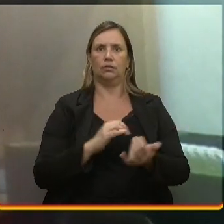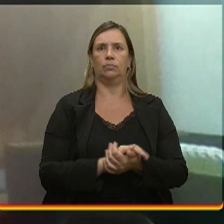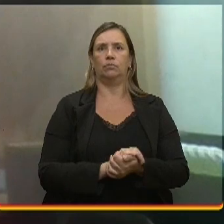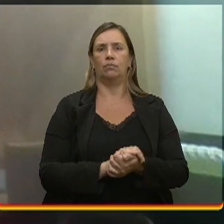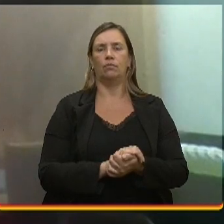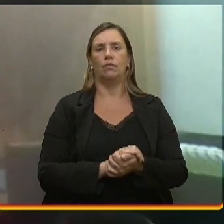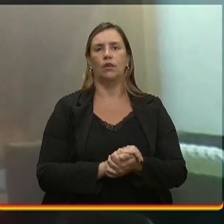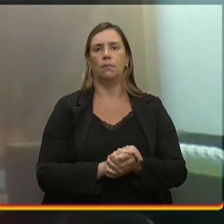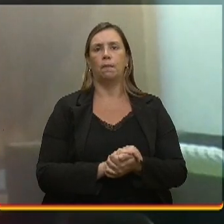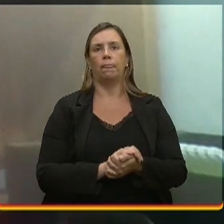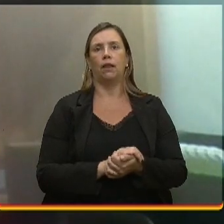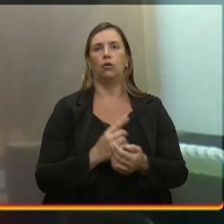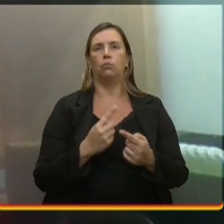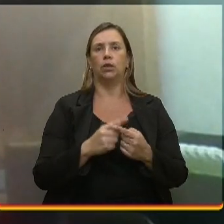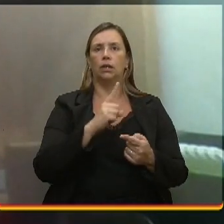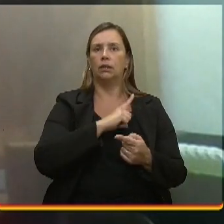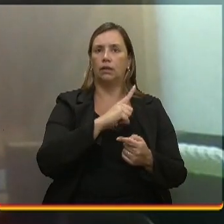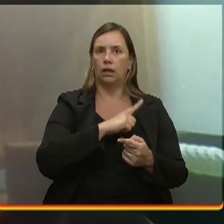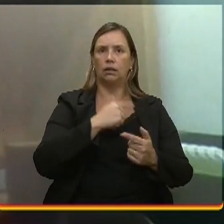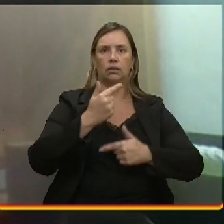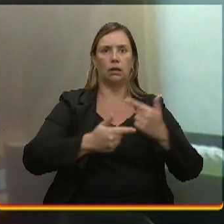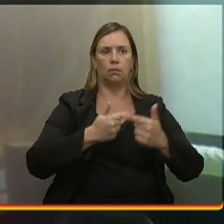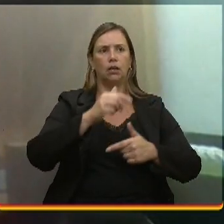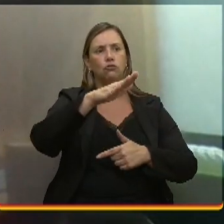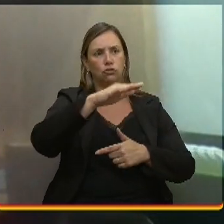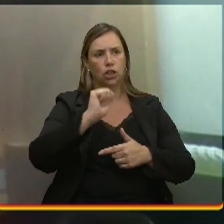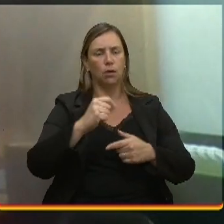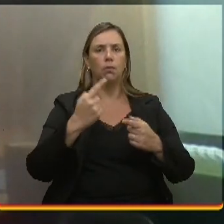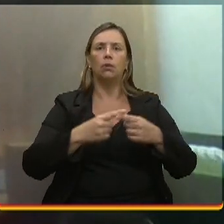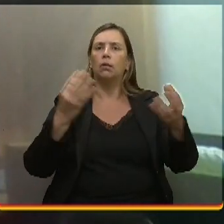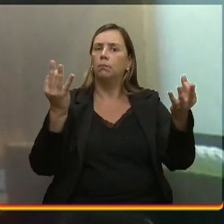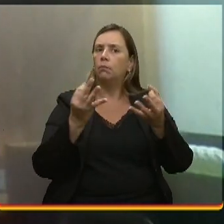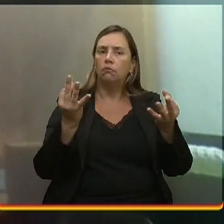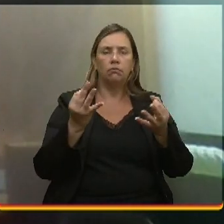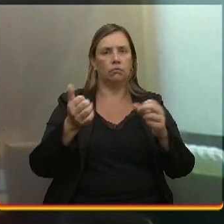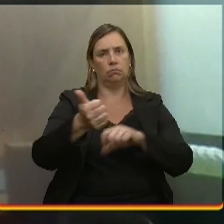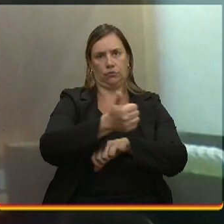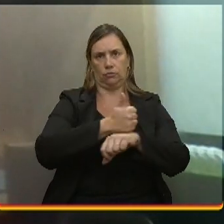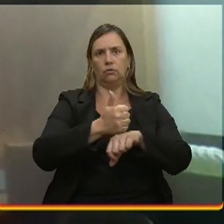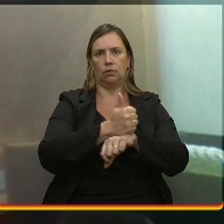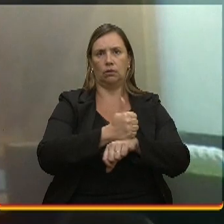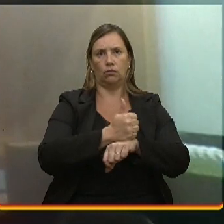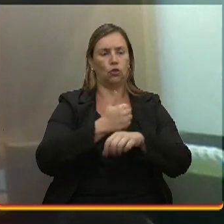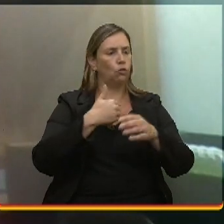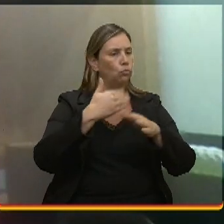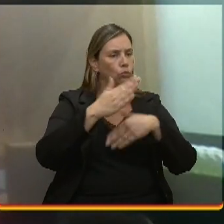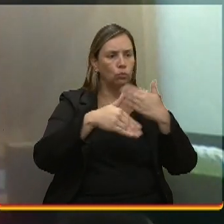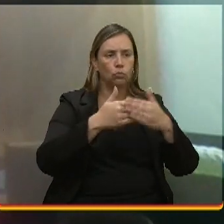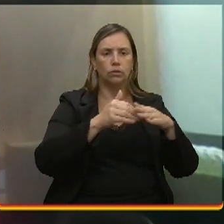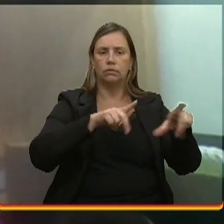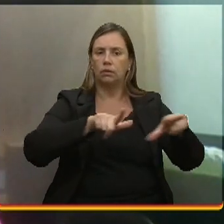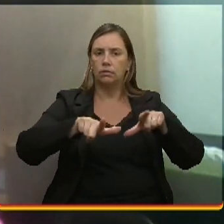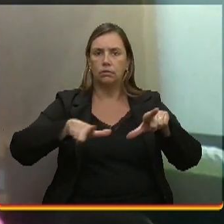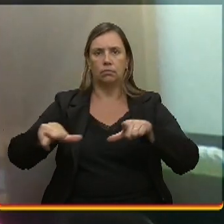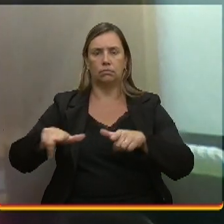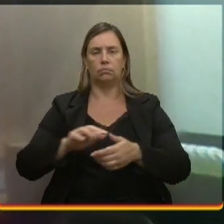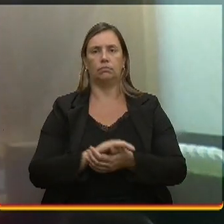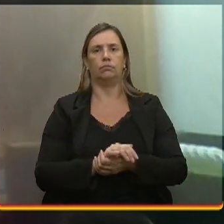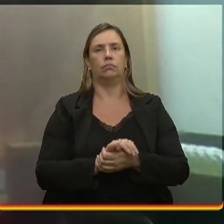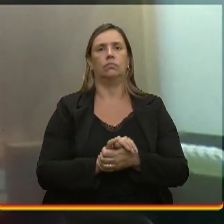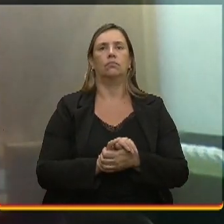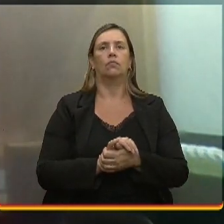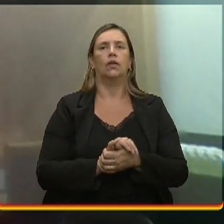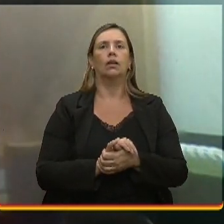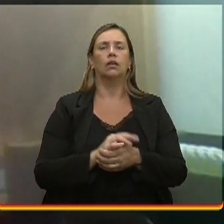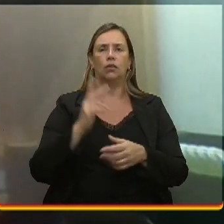No caso, quando tem serviço, chamem, porque é uma excelente profissional. Em todas as áreas, né? Mas, assim, foi muito difícil para nós,